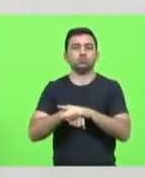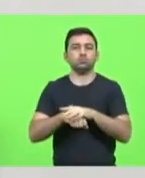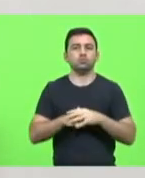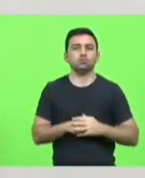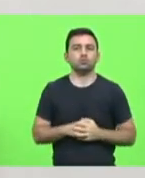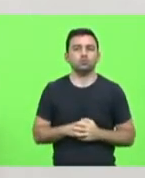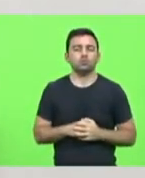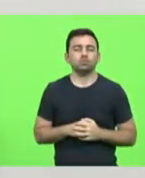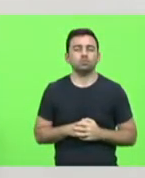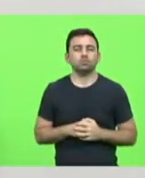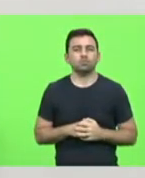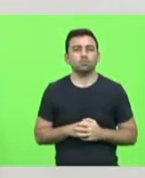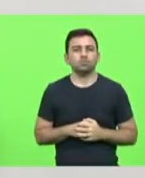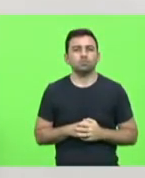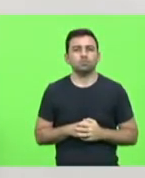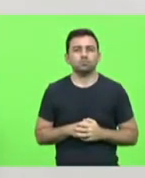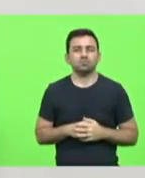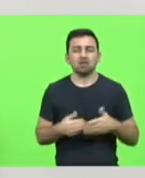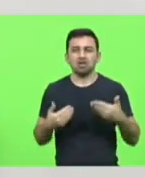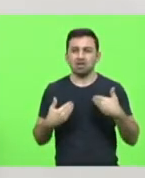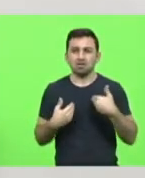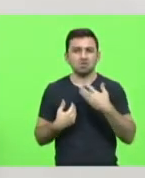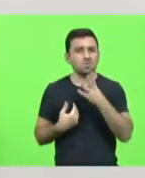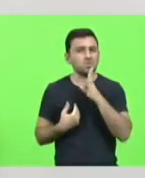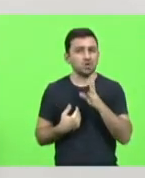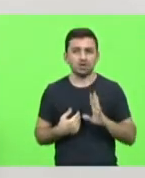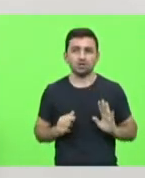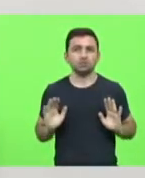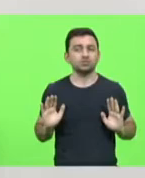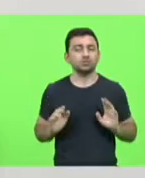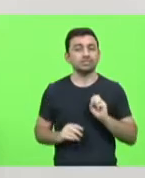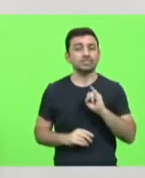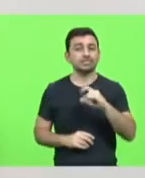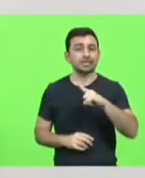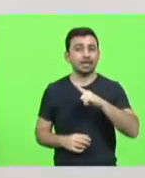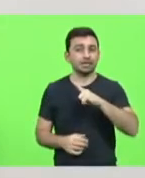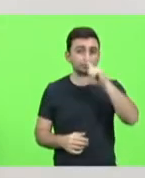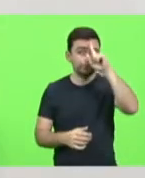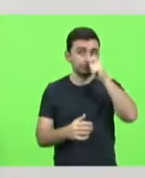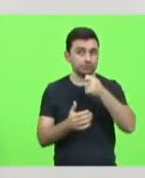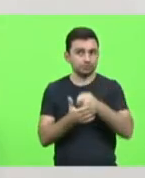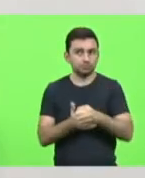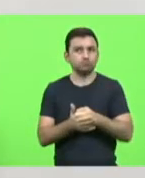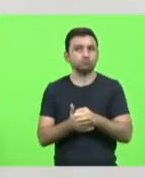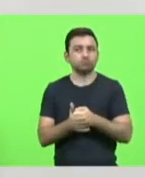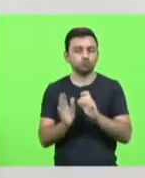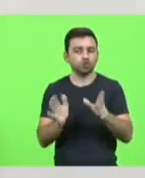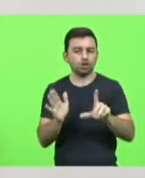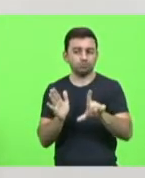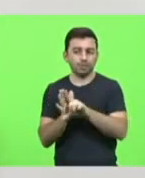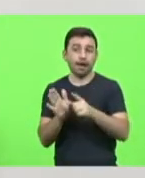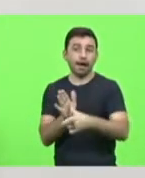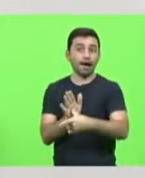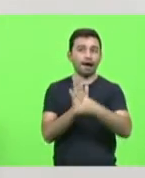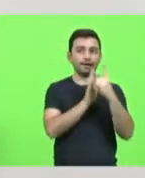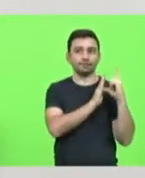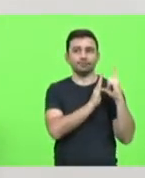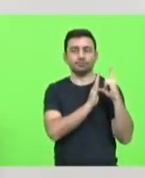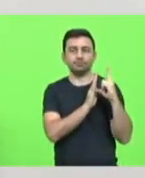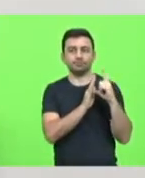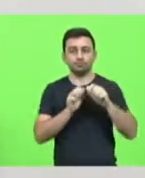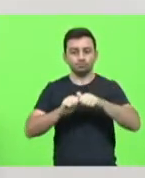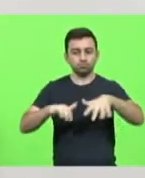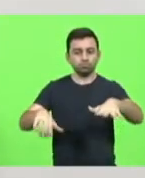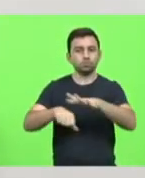Eu desconheço se existe uma determinação legal anterior à calamidade pública que